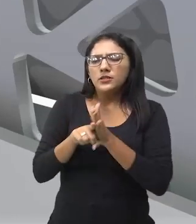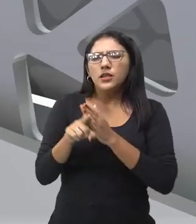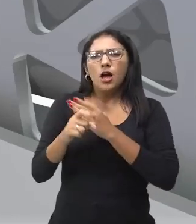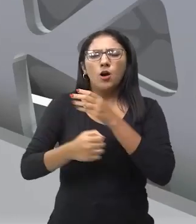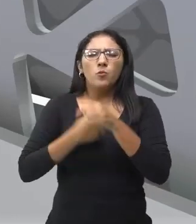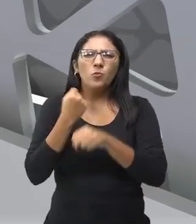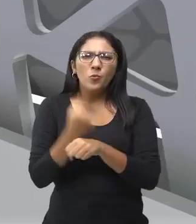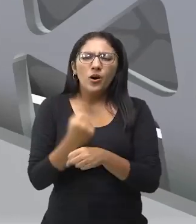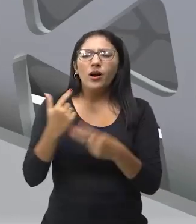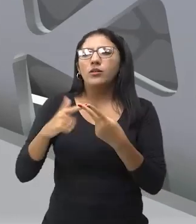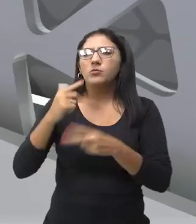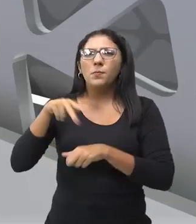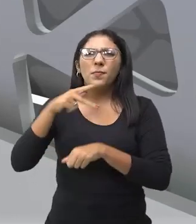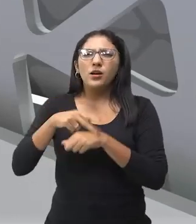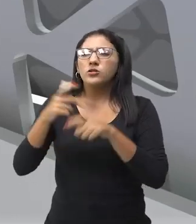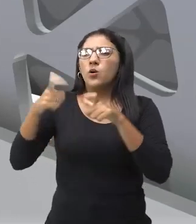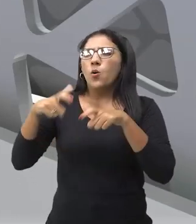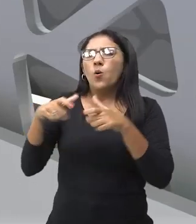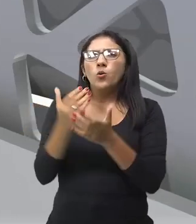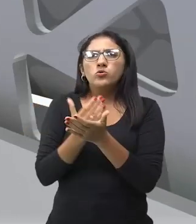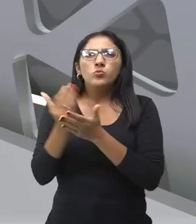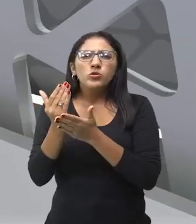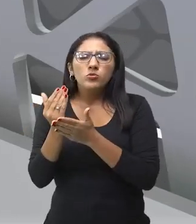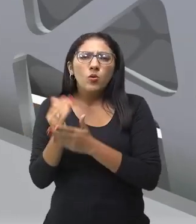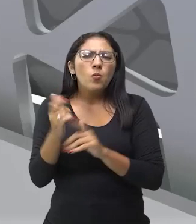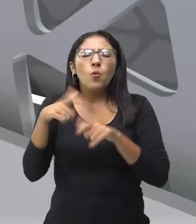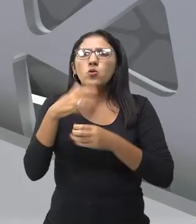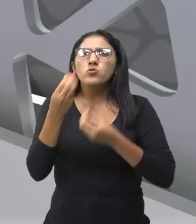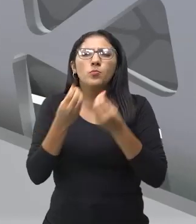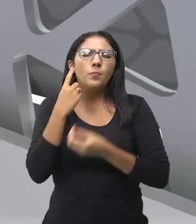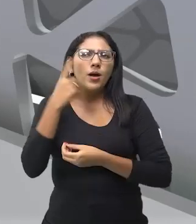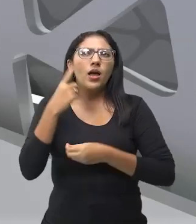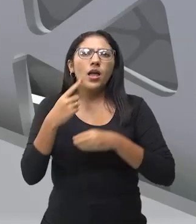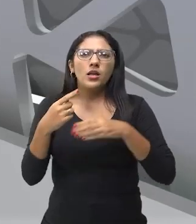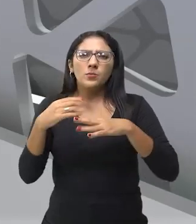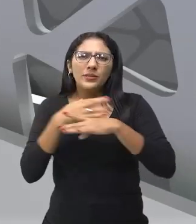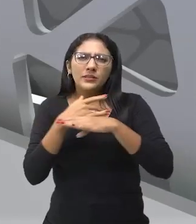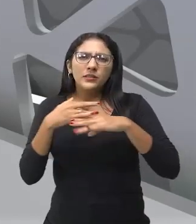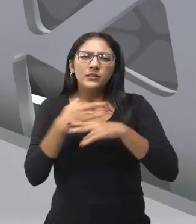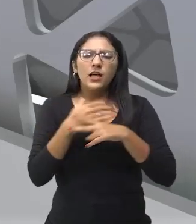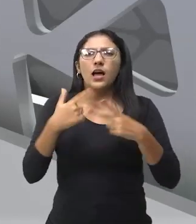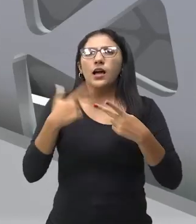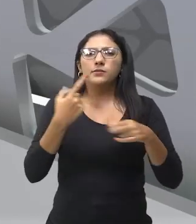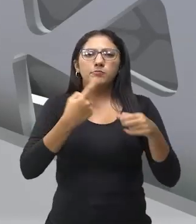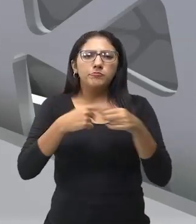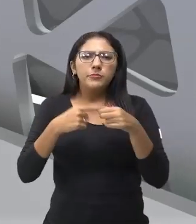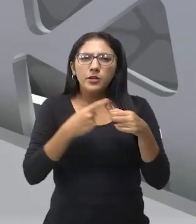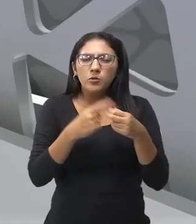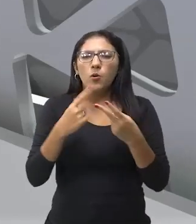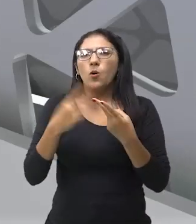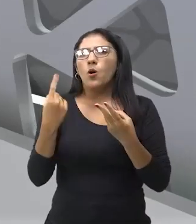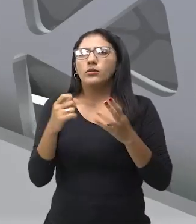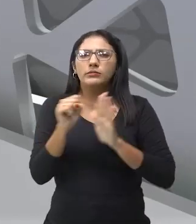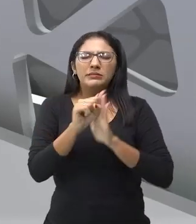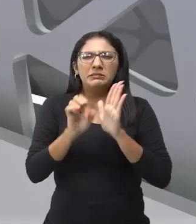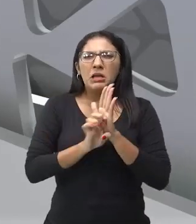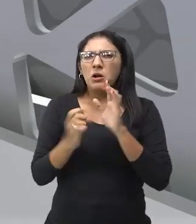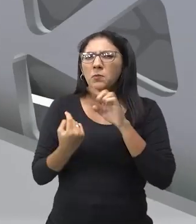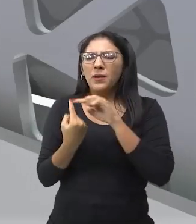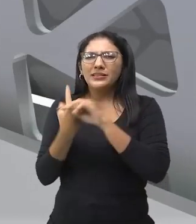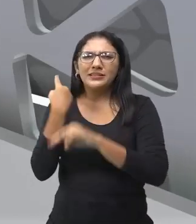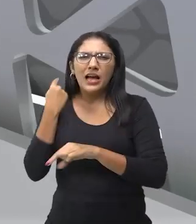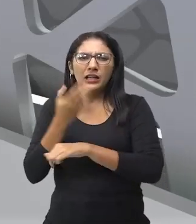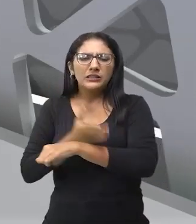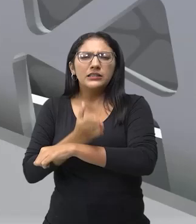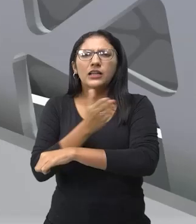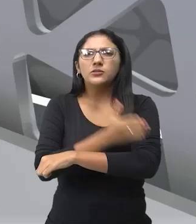onde aconteceu aquela história. É na cidade? É na rua? É no interior de uma casa? É no século passado? É